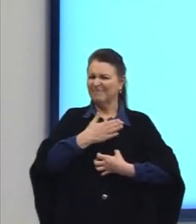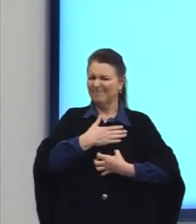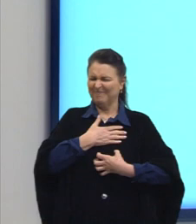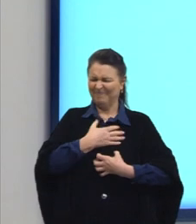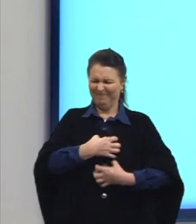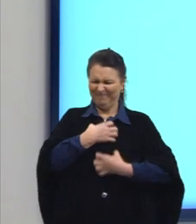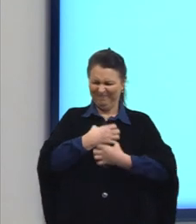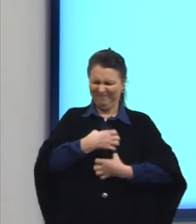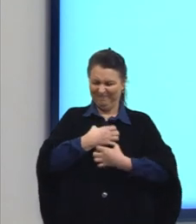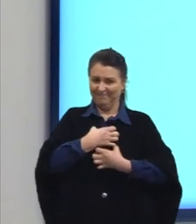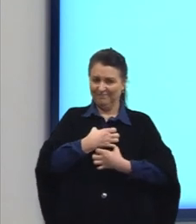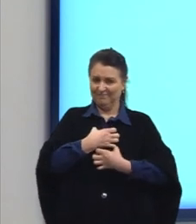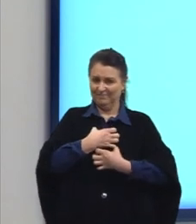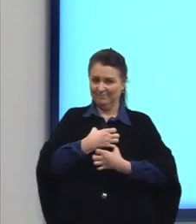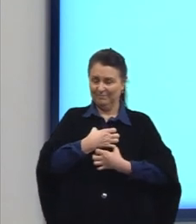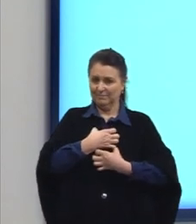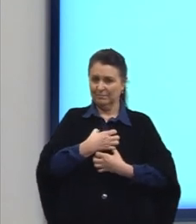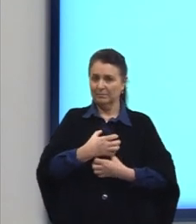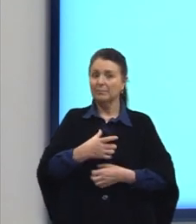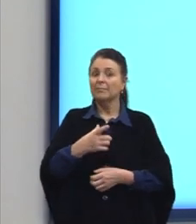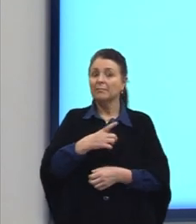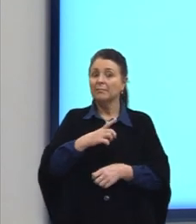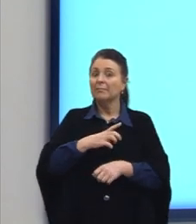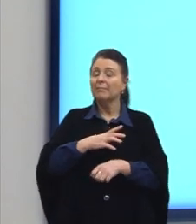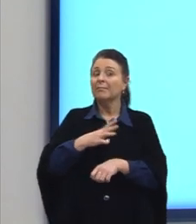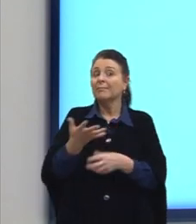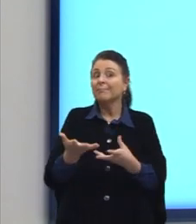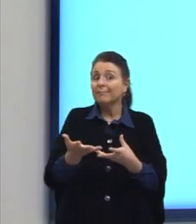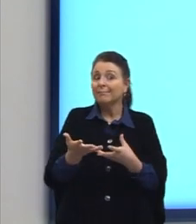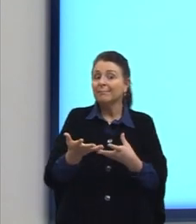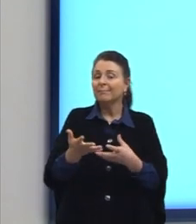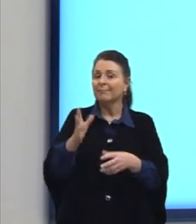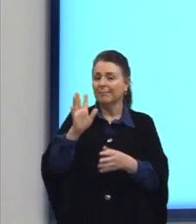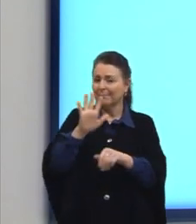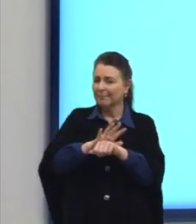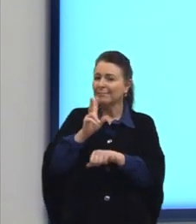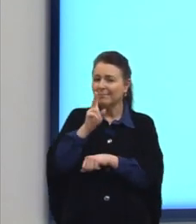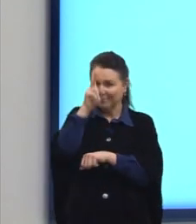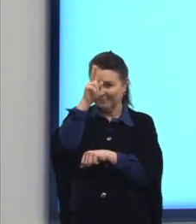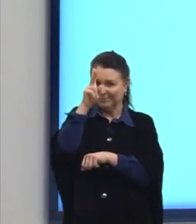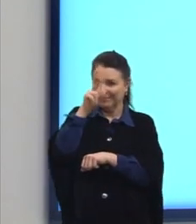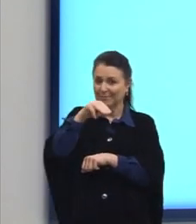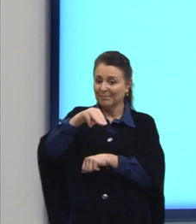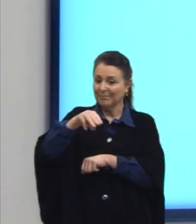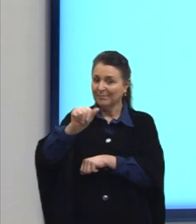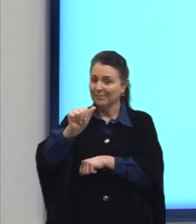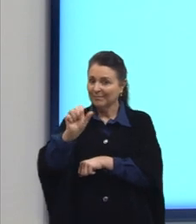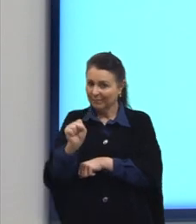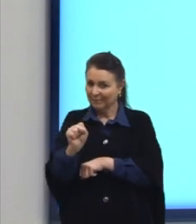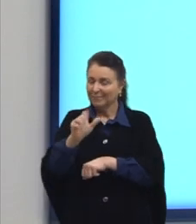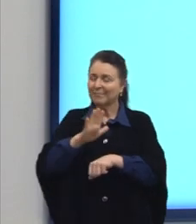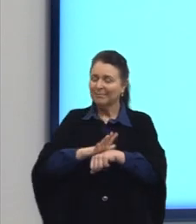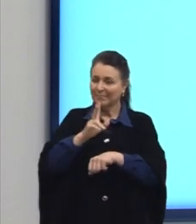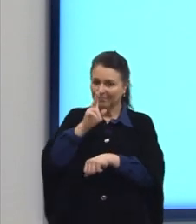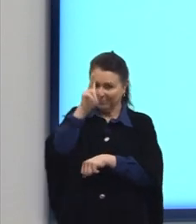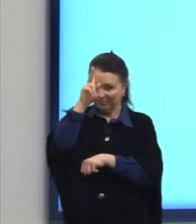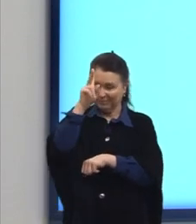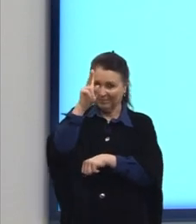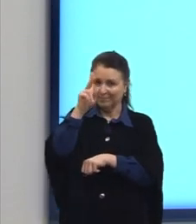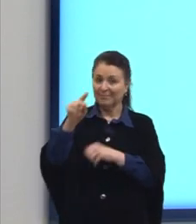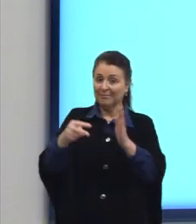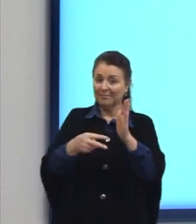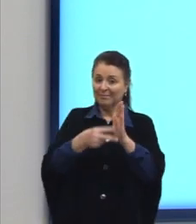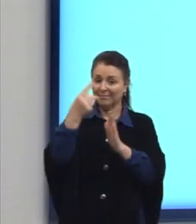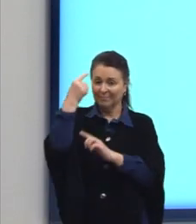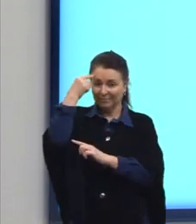tem um peso muito mais forte do que ela é querida. Então, se atentem a isso, porque a segunda ideia ali, depois do mas,